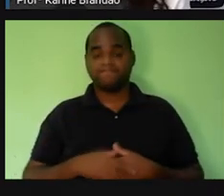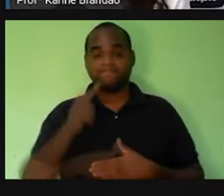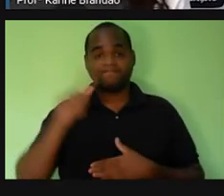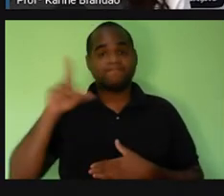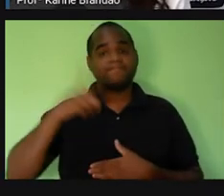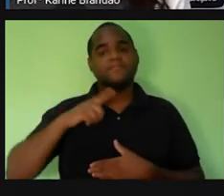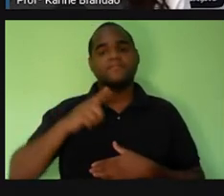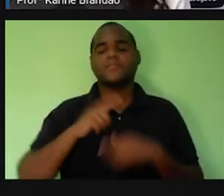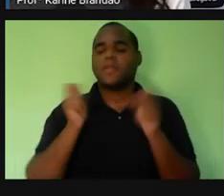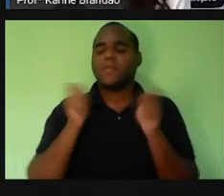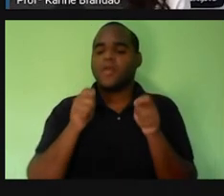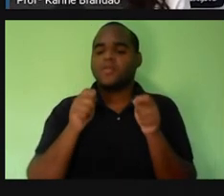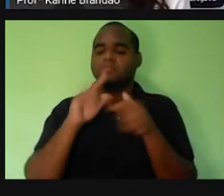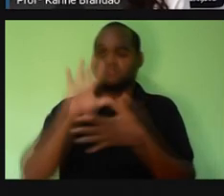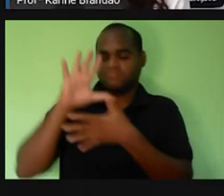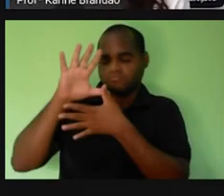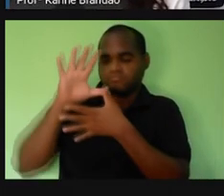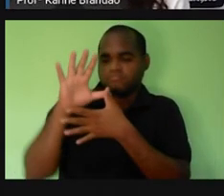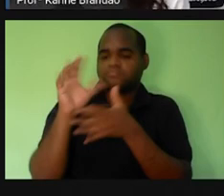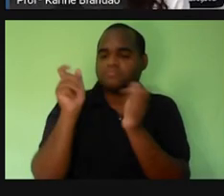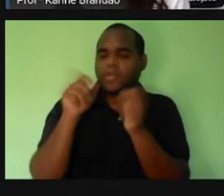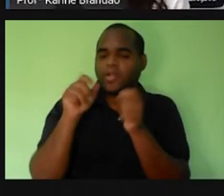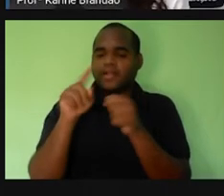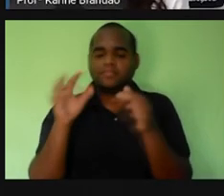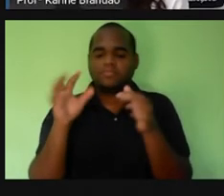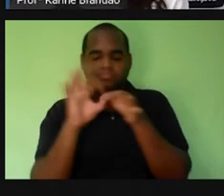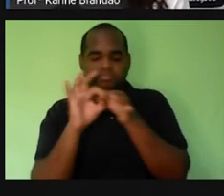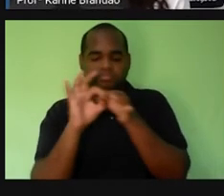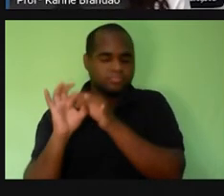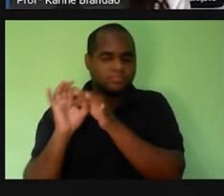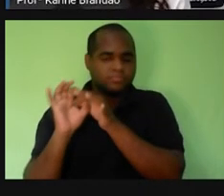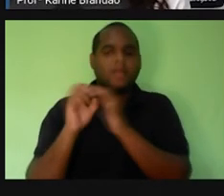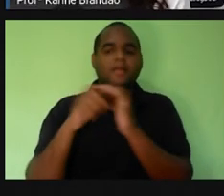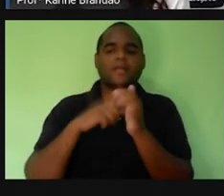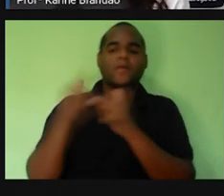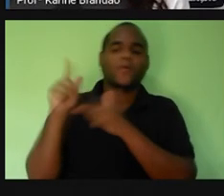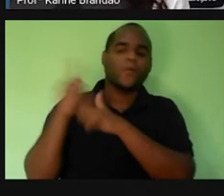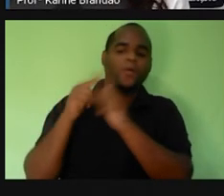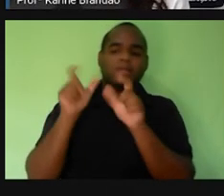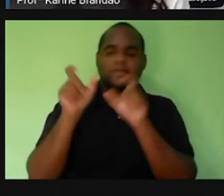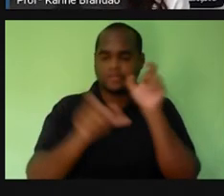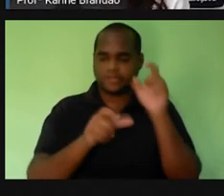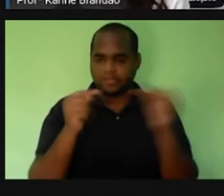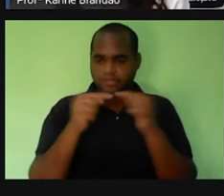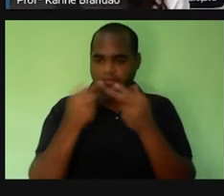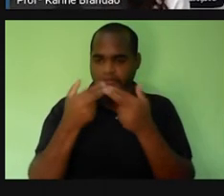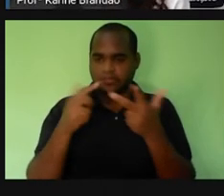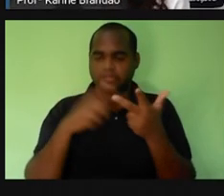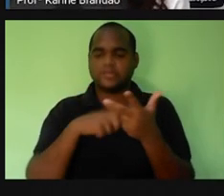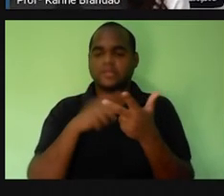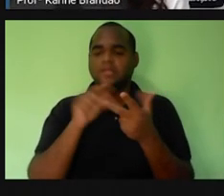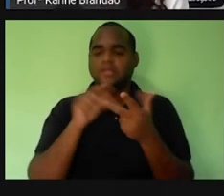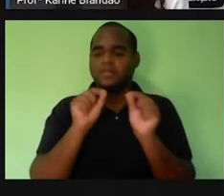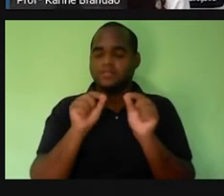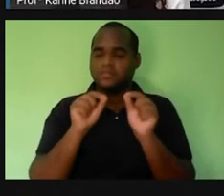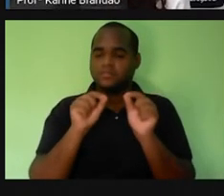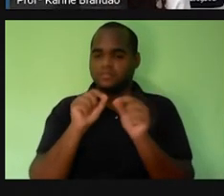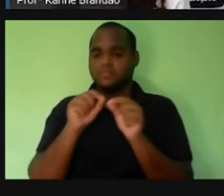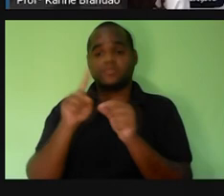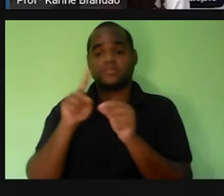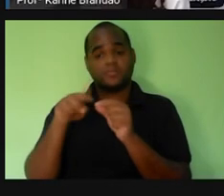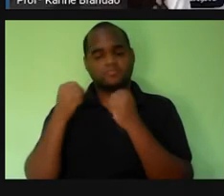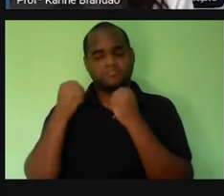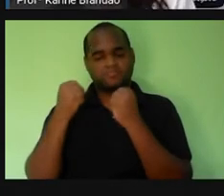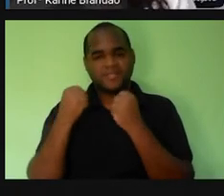pensa em território, a gente tem que associar território a uma outra questão, que é uma questão que é a questão do poder,